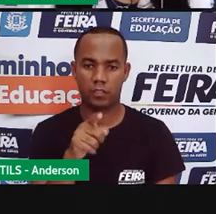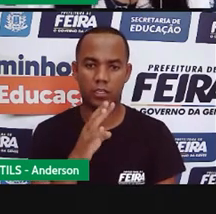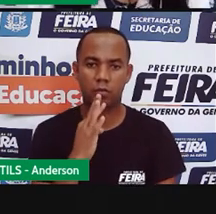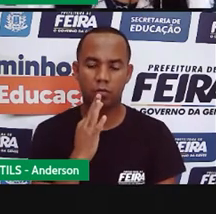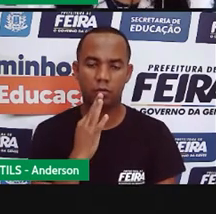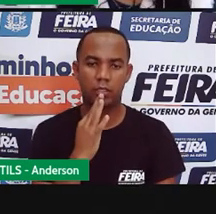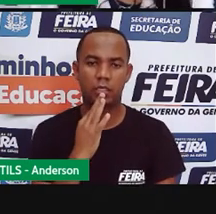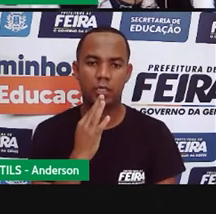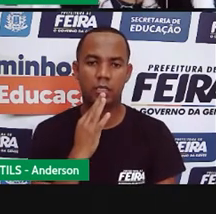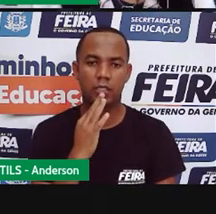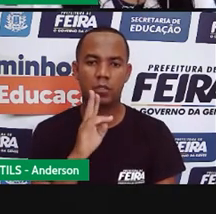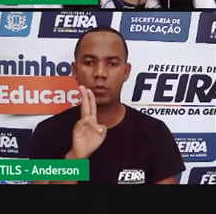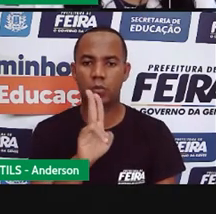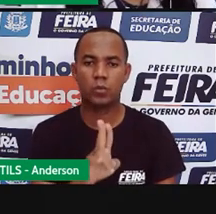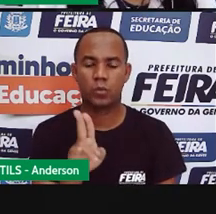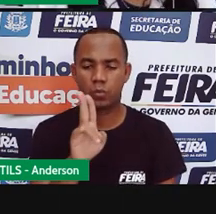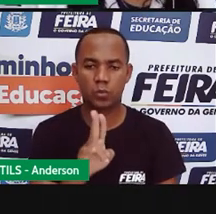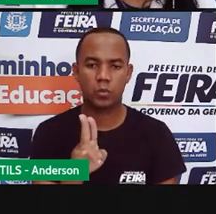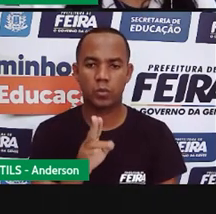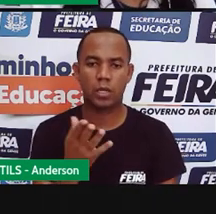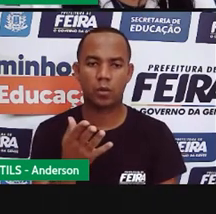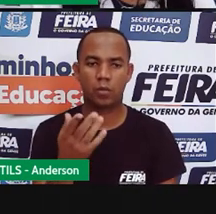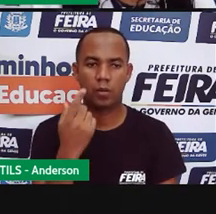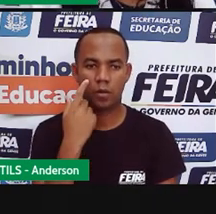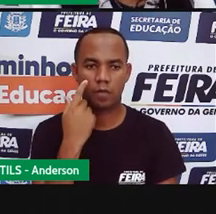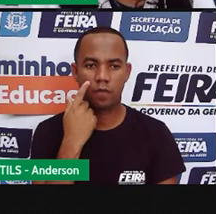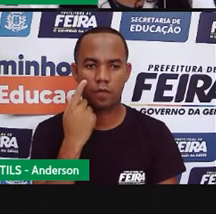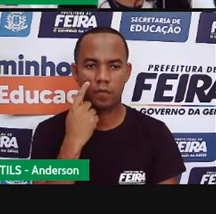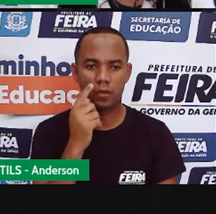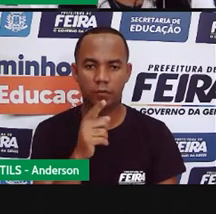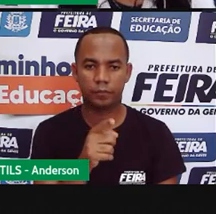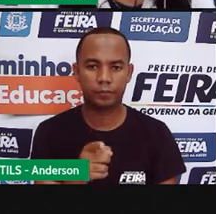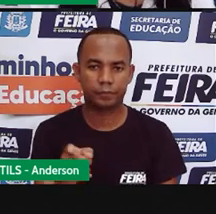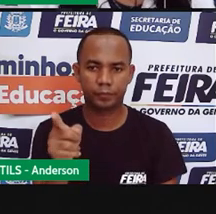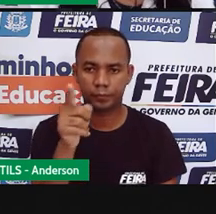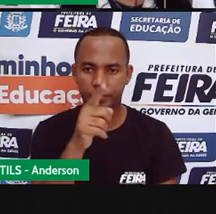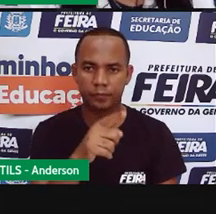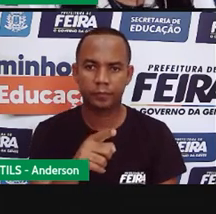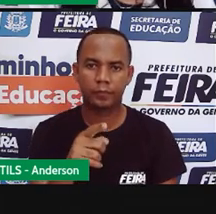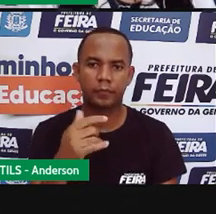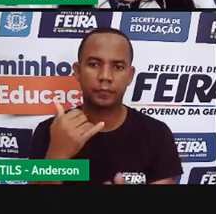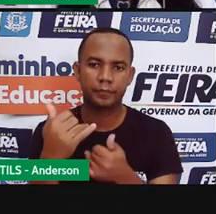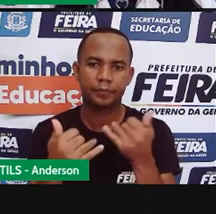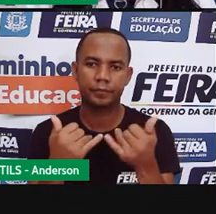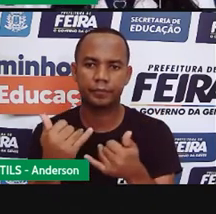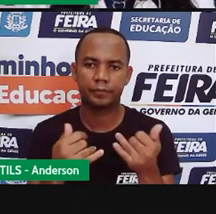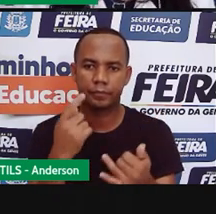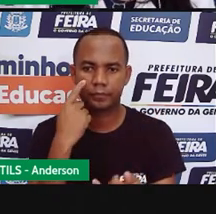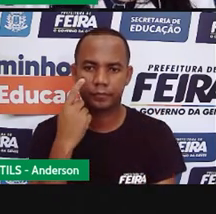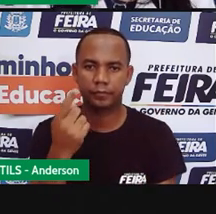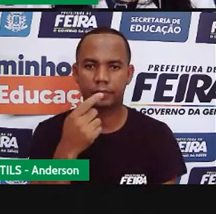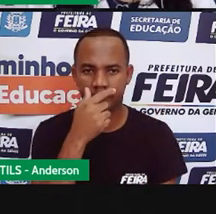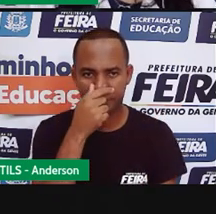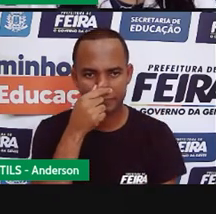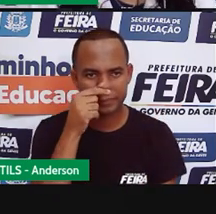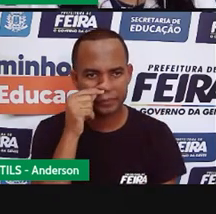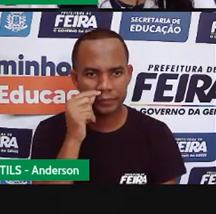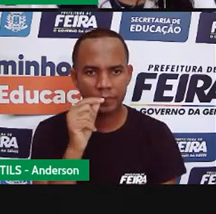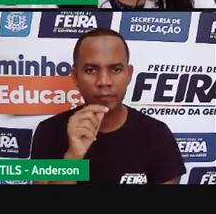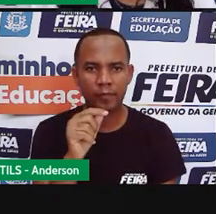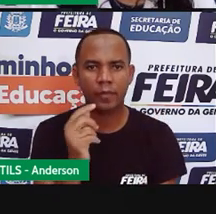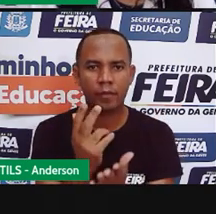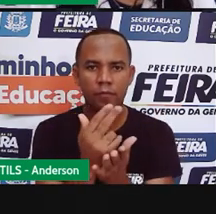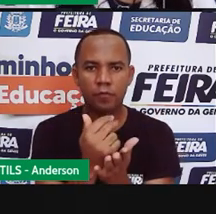figuras planas vamos dar uma rodada dos desafios olha só só uma figura geométrica